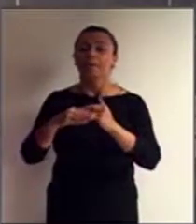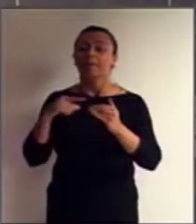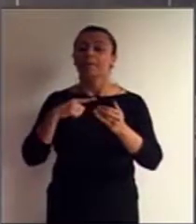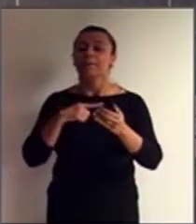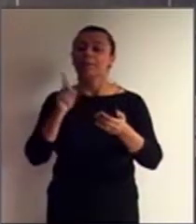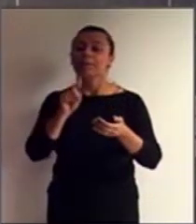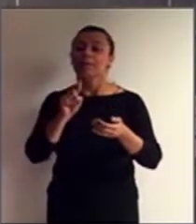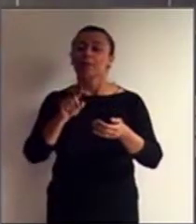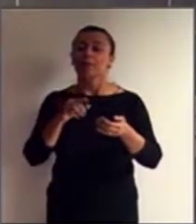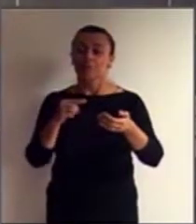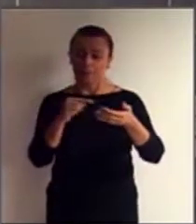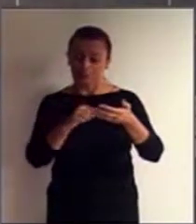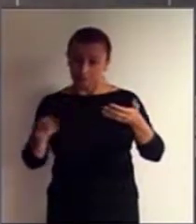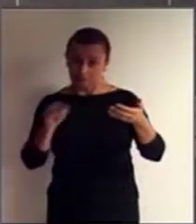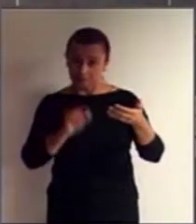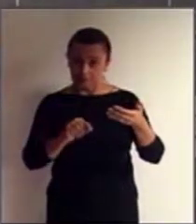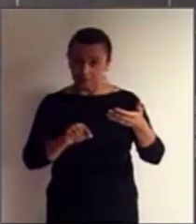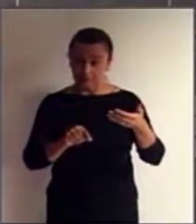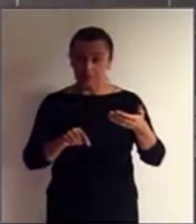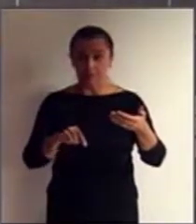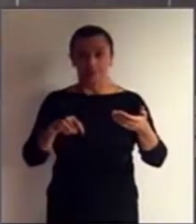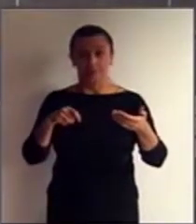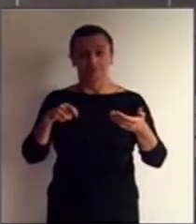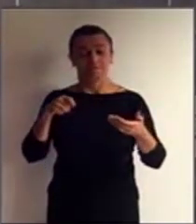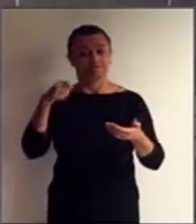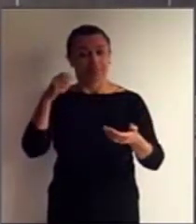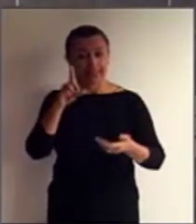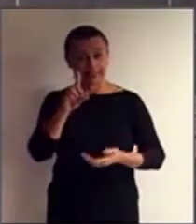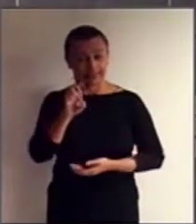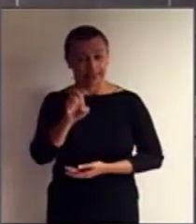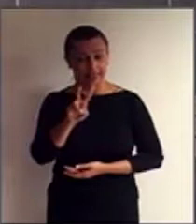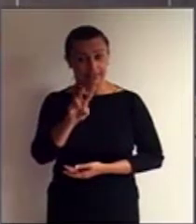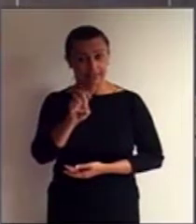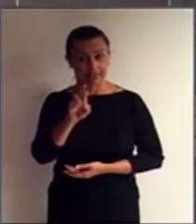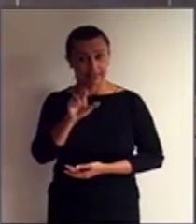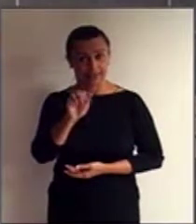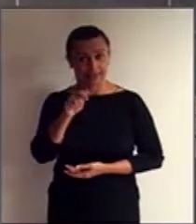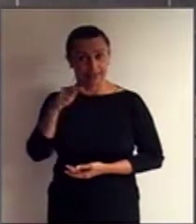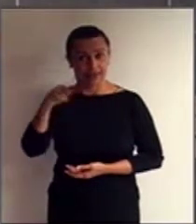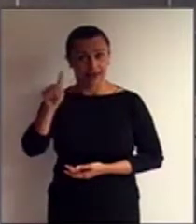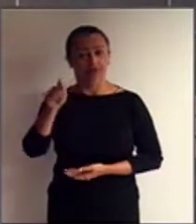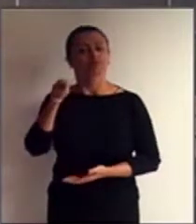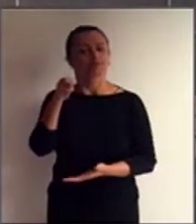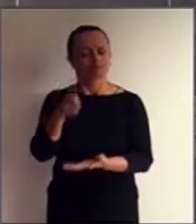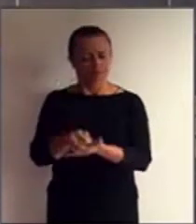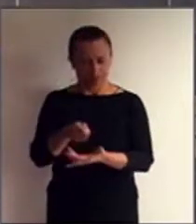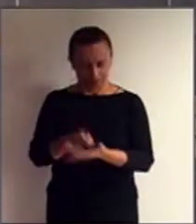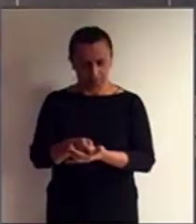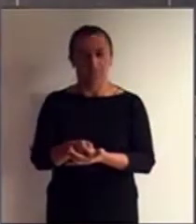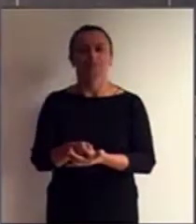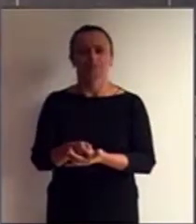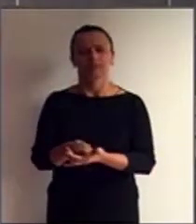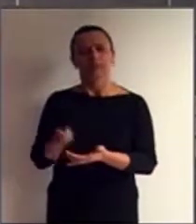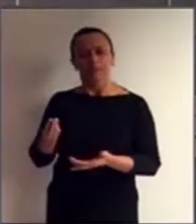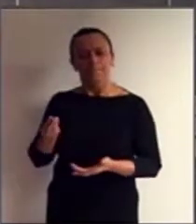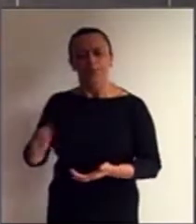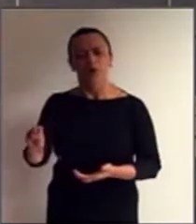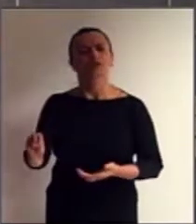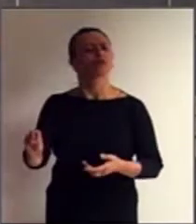deverá, não é que poderá, deverá ser introduzido para que